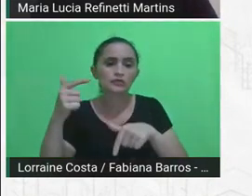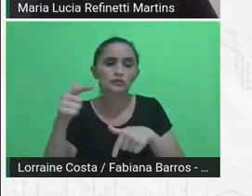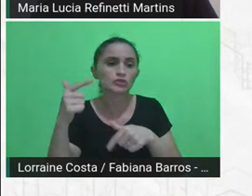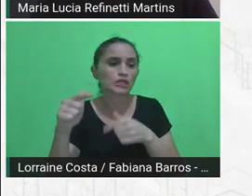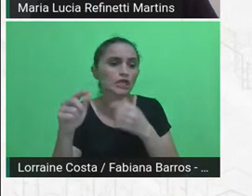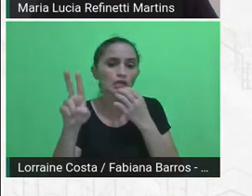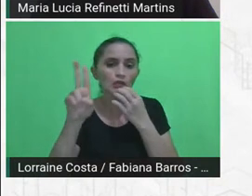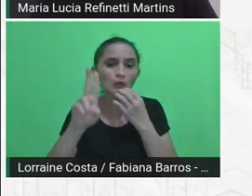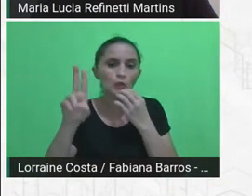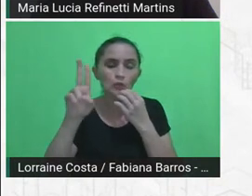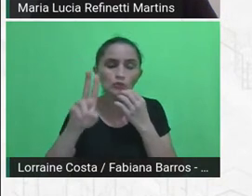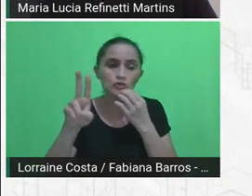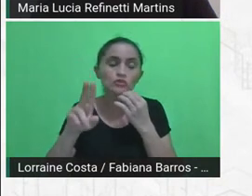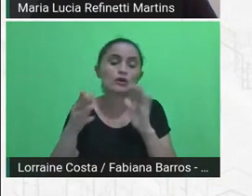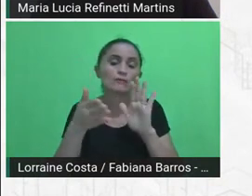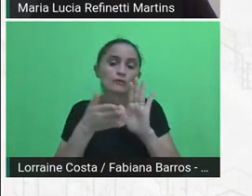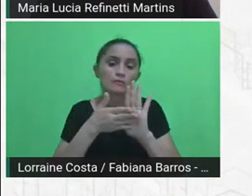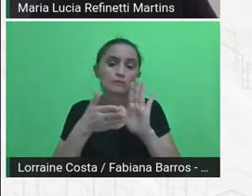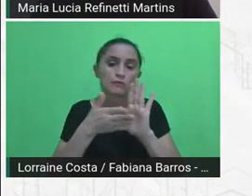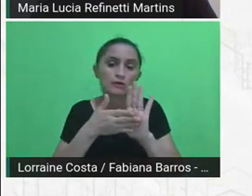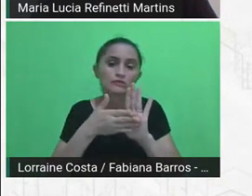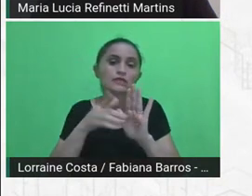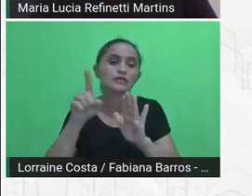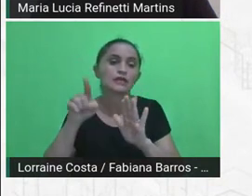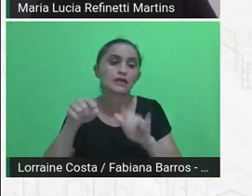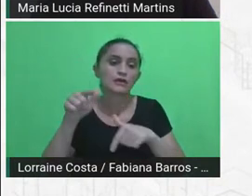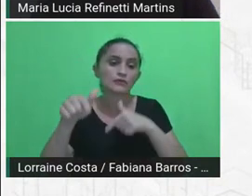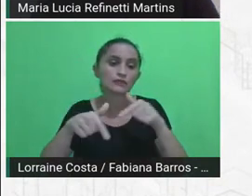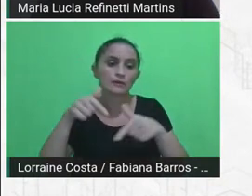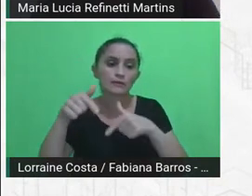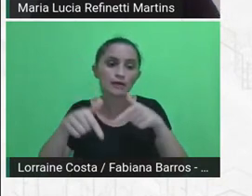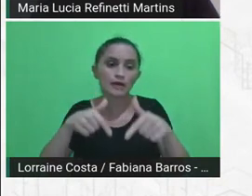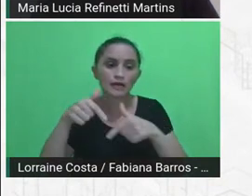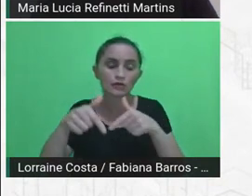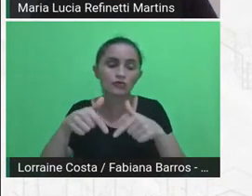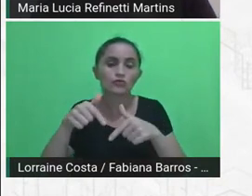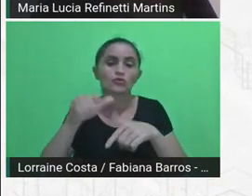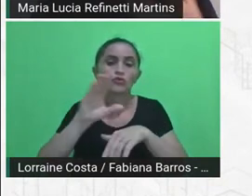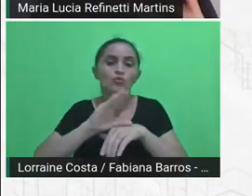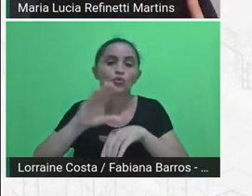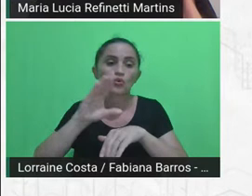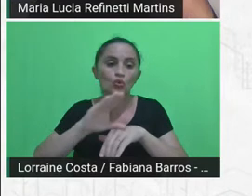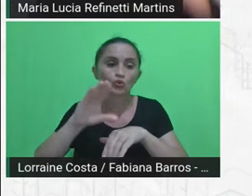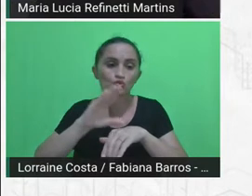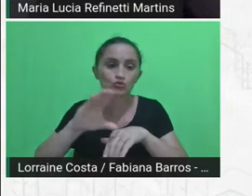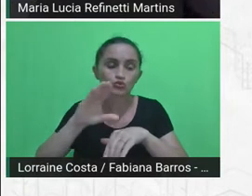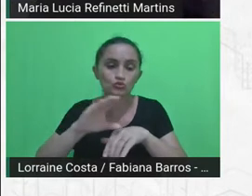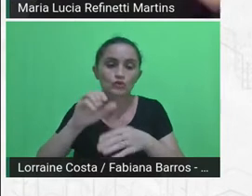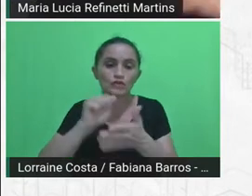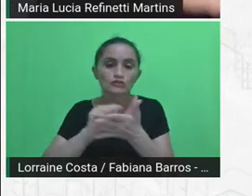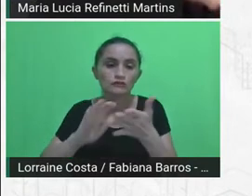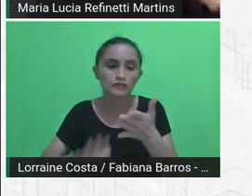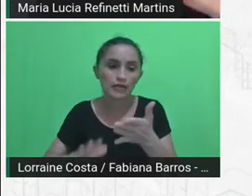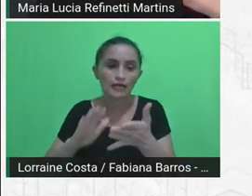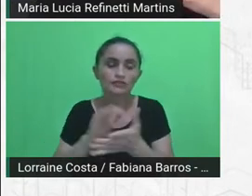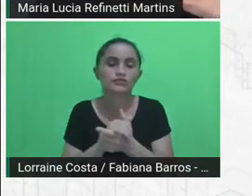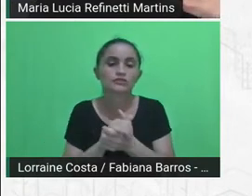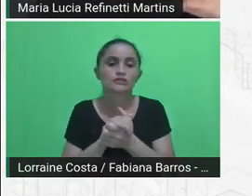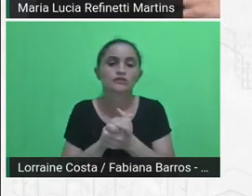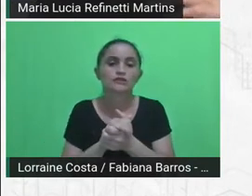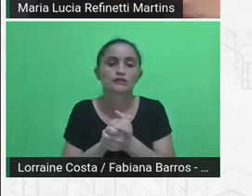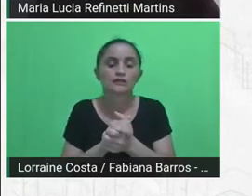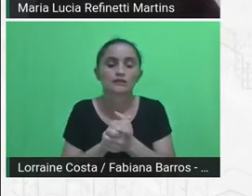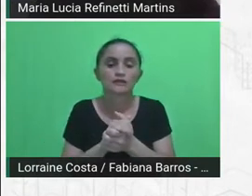proposta foi um trabalho de um curso, uma atividade, quer dizer, ela não é propriamente